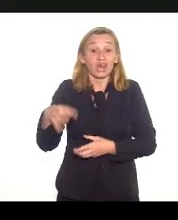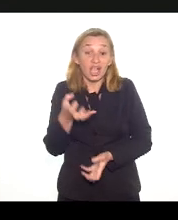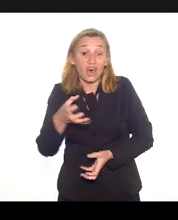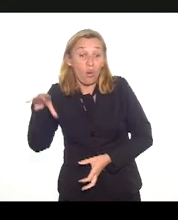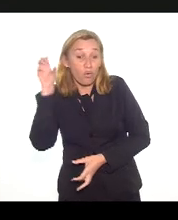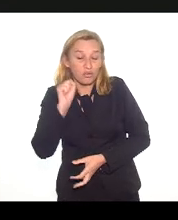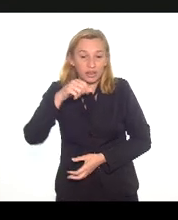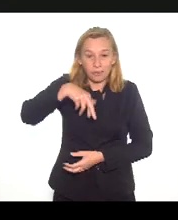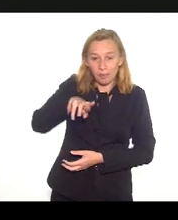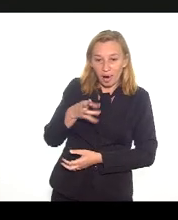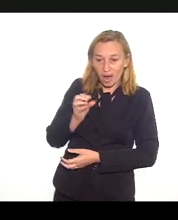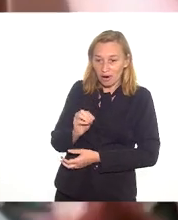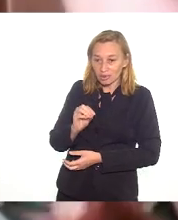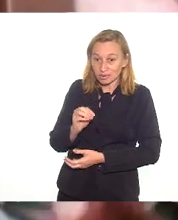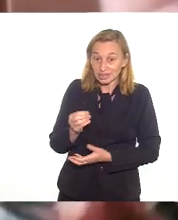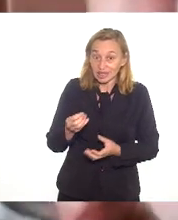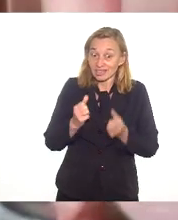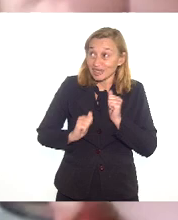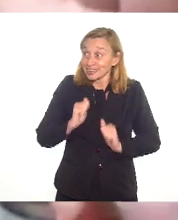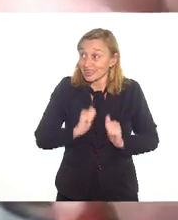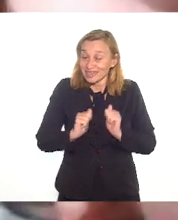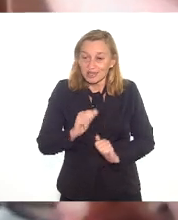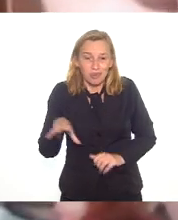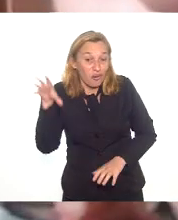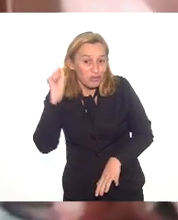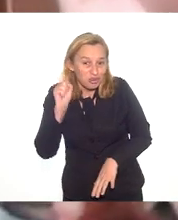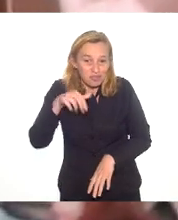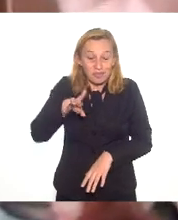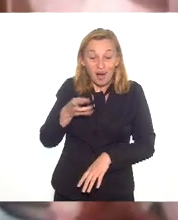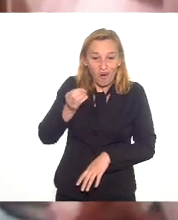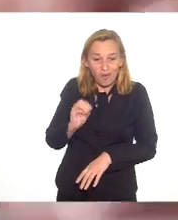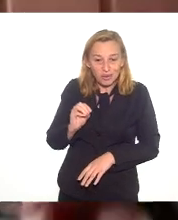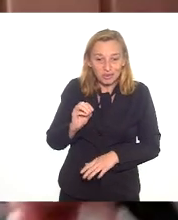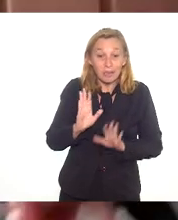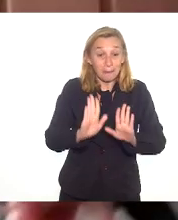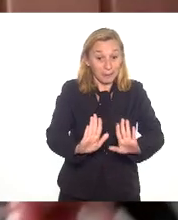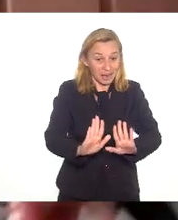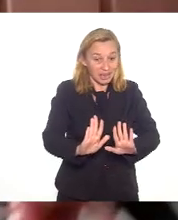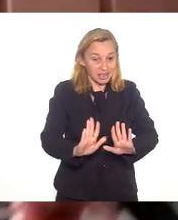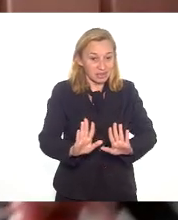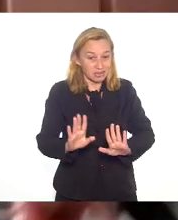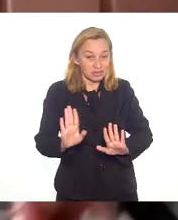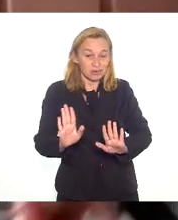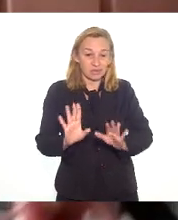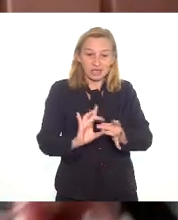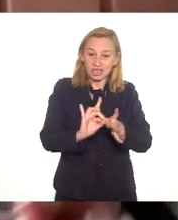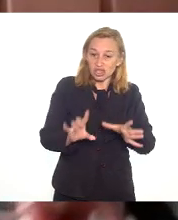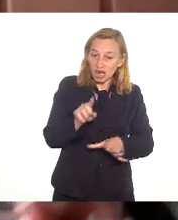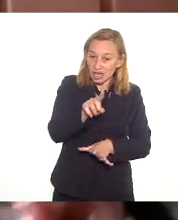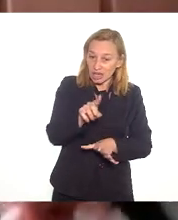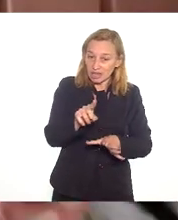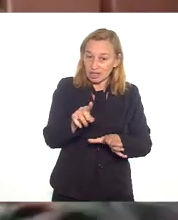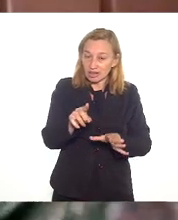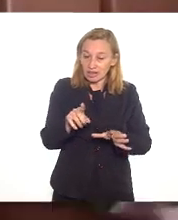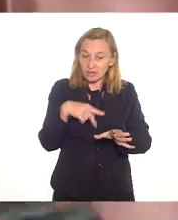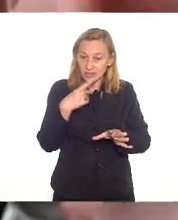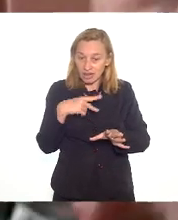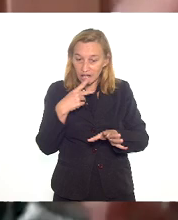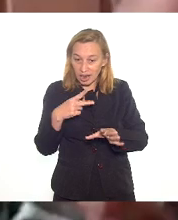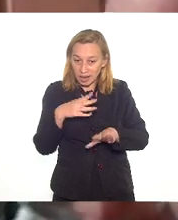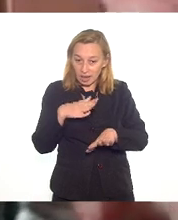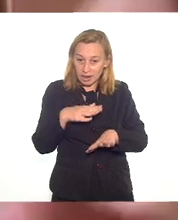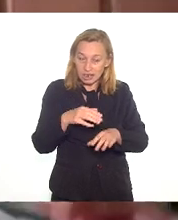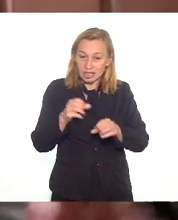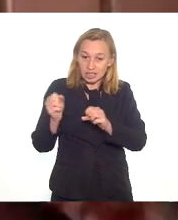o Mauro, eu sei que a gente fica excitadíssimo ouvindo o Mauro Osório, mas vamos deixar ele fazer a intervenção para a gente